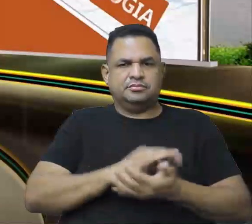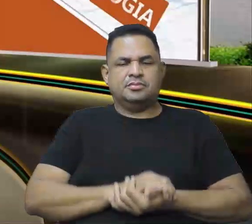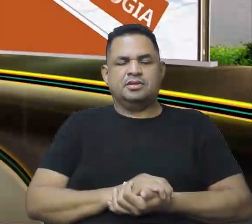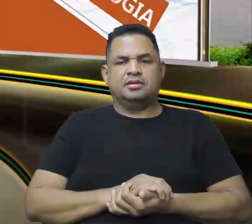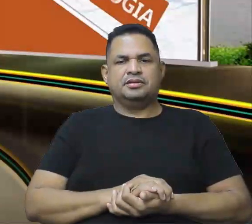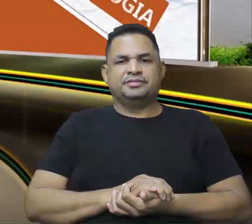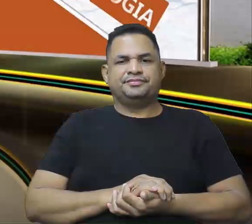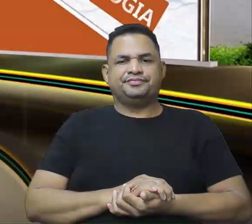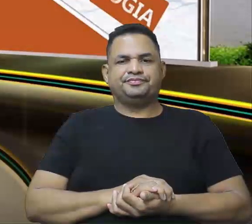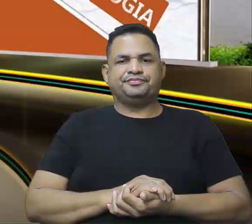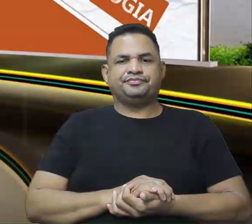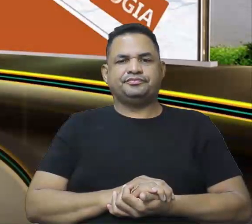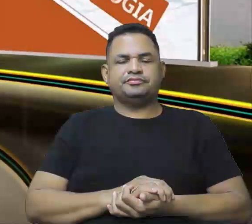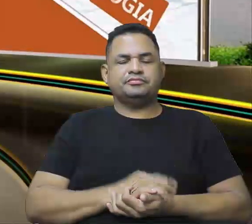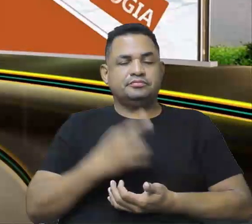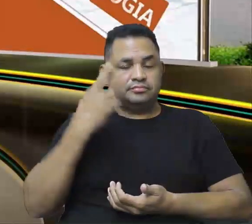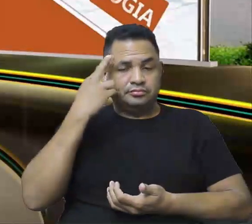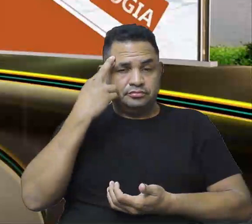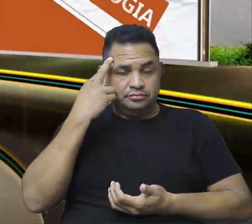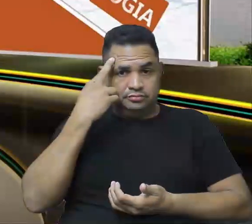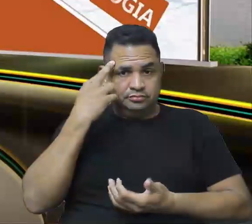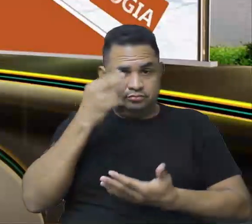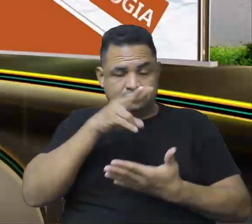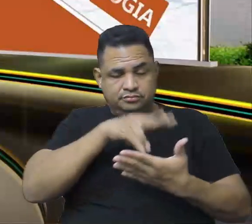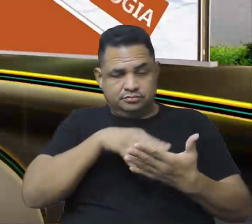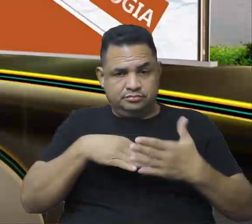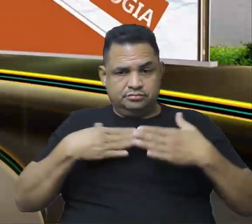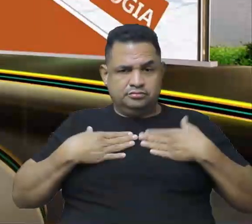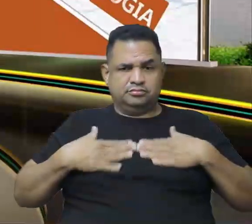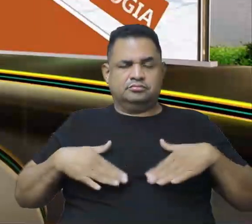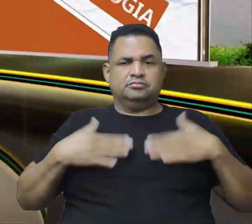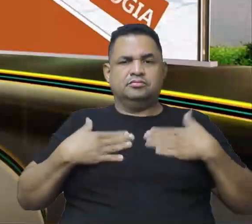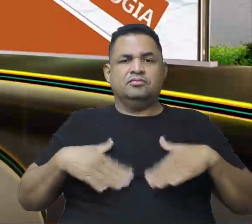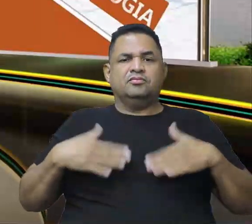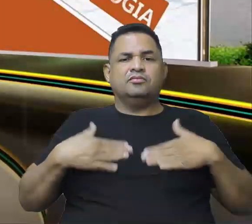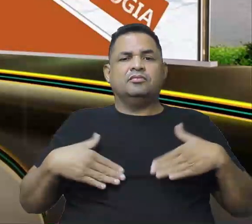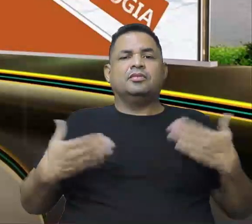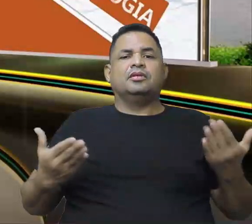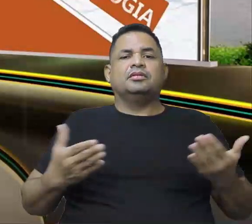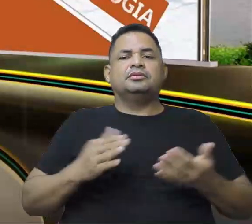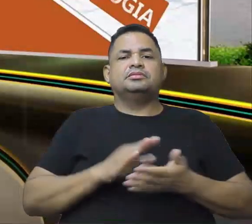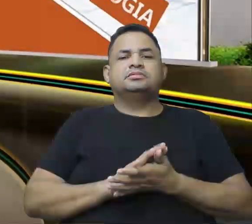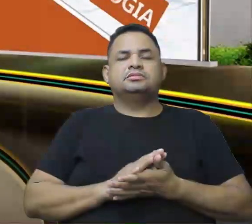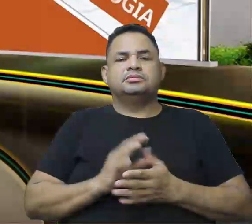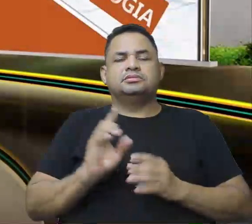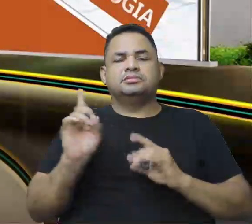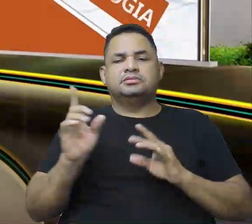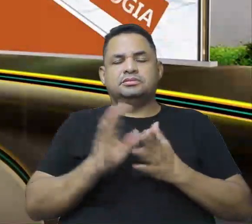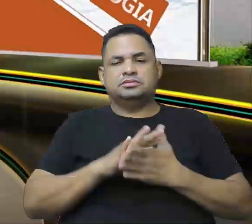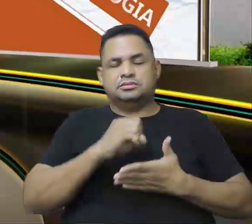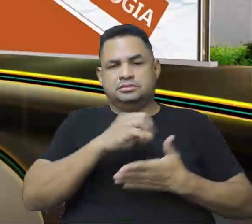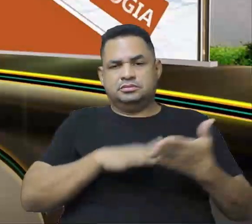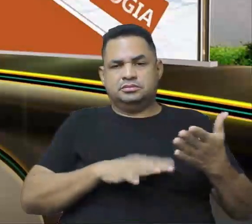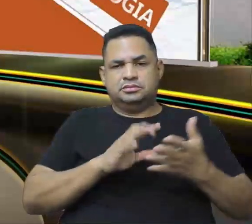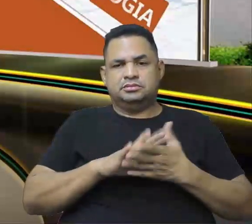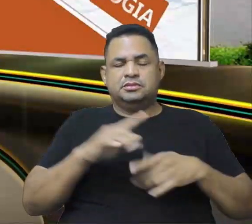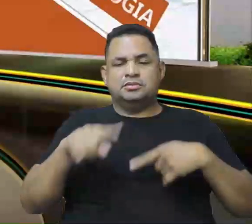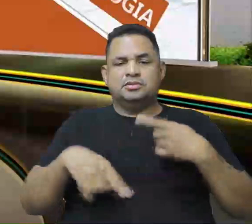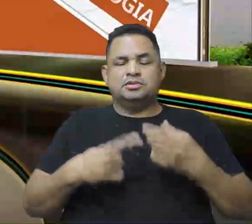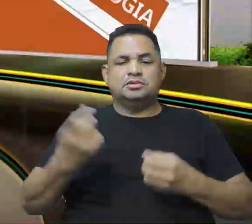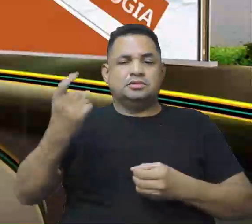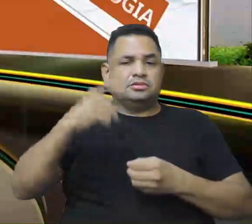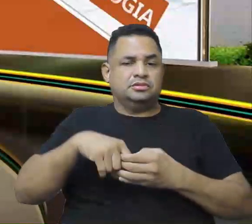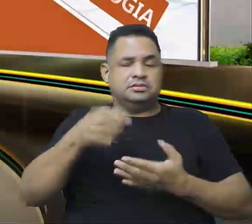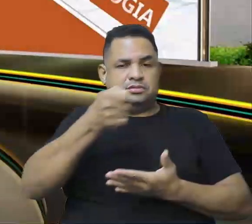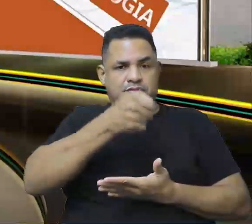tá certo? Vão refletir, vão ler com calma sobre cada questão. E já, já a gente volta